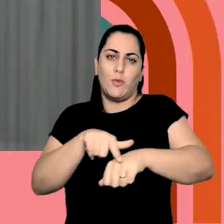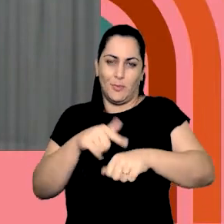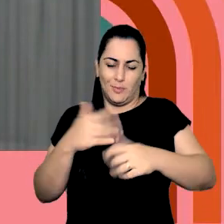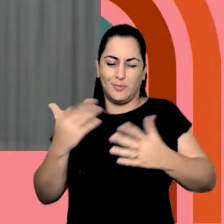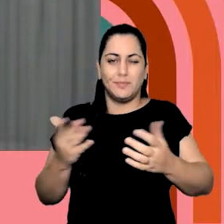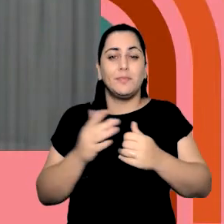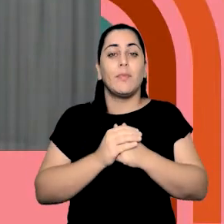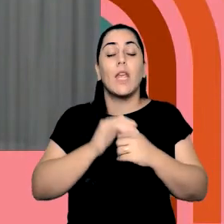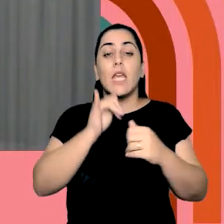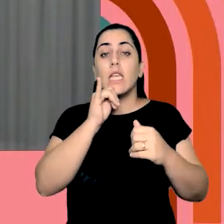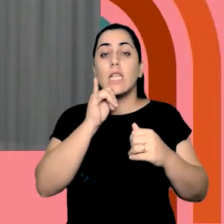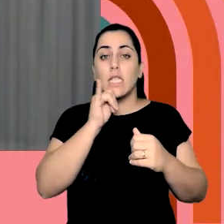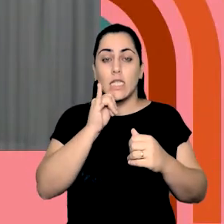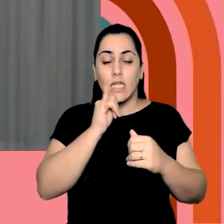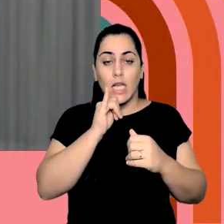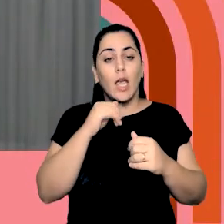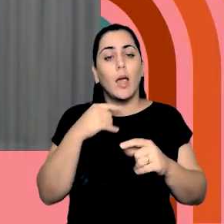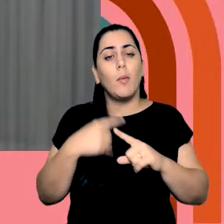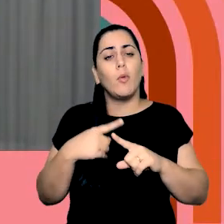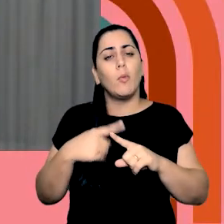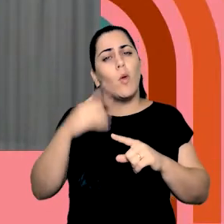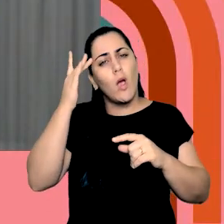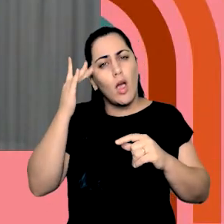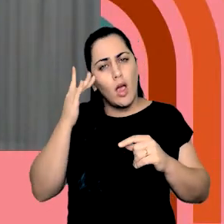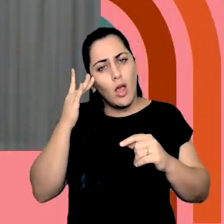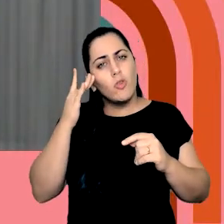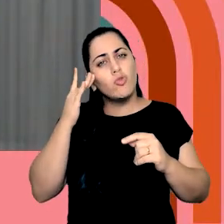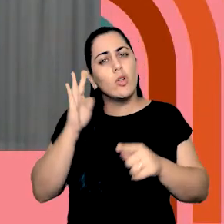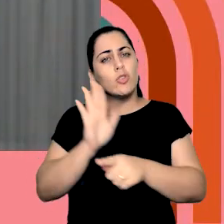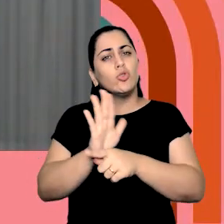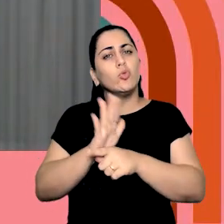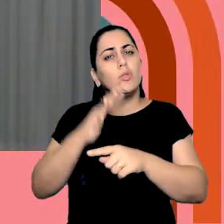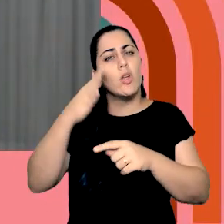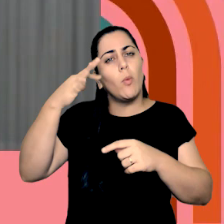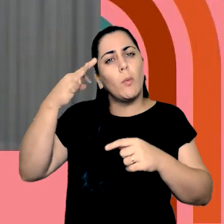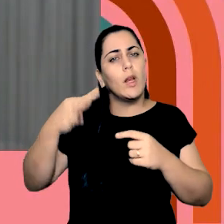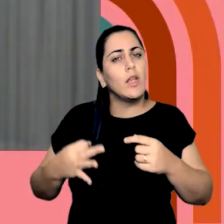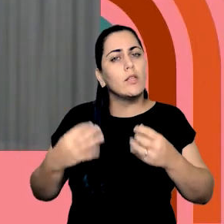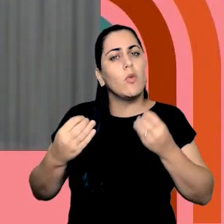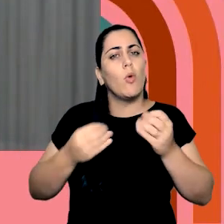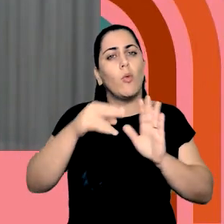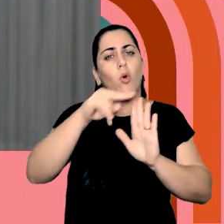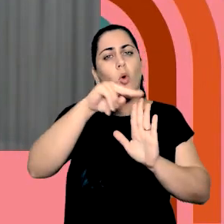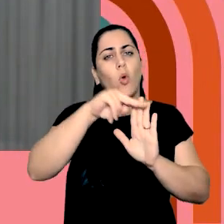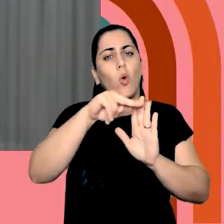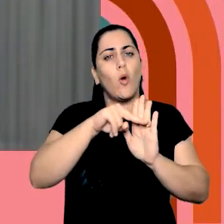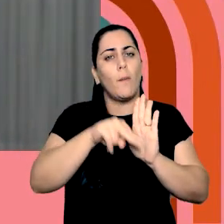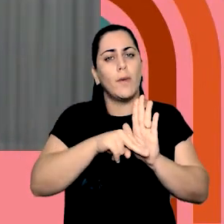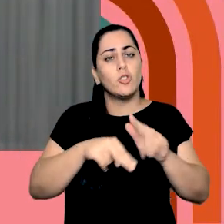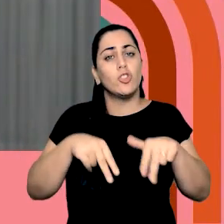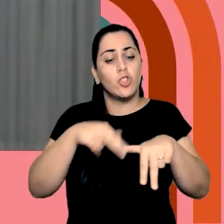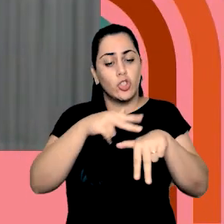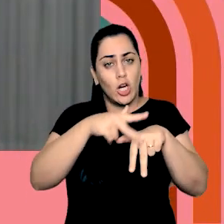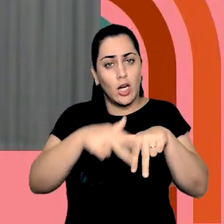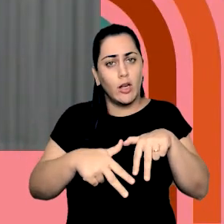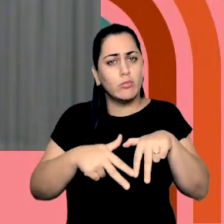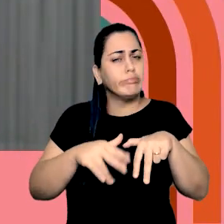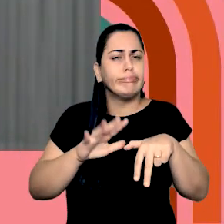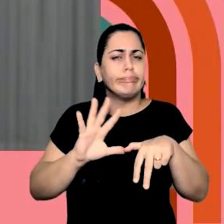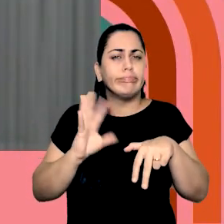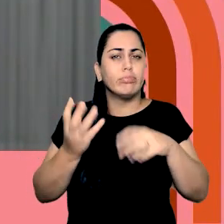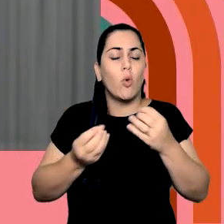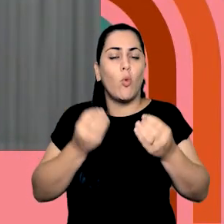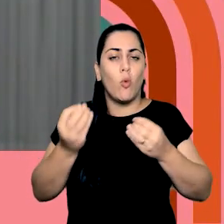Eu trouxe esse exemplo porque eu acho que ele ajuda a gente a compreender como que as normas de gênero funcionam. As normas de